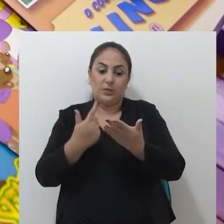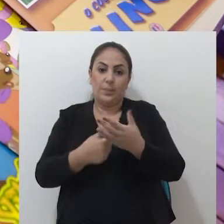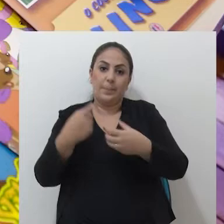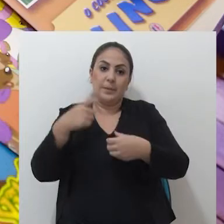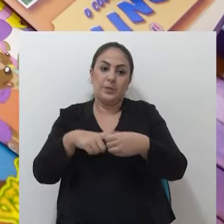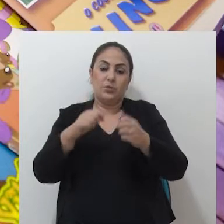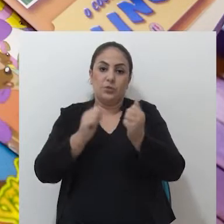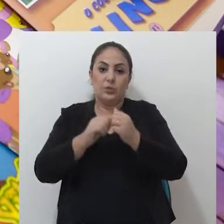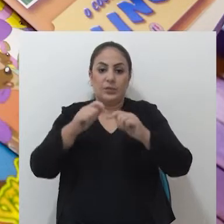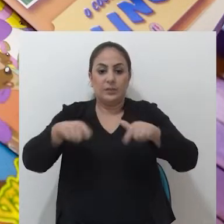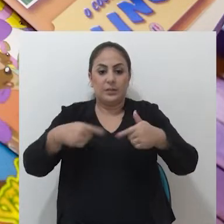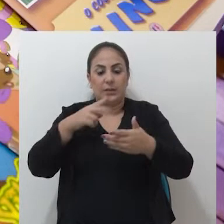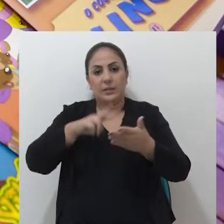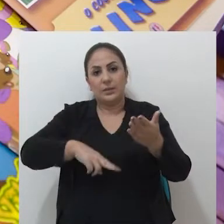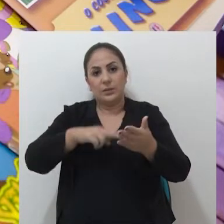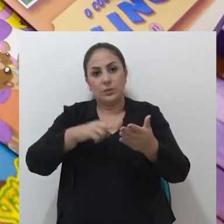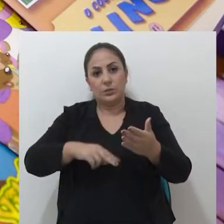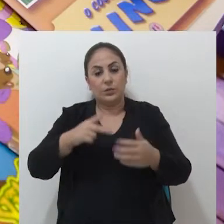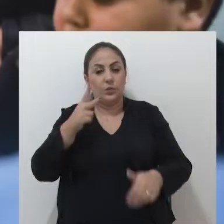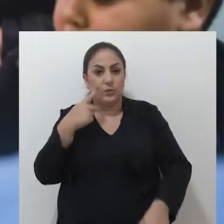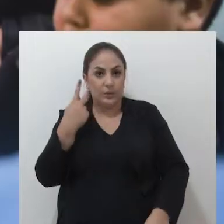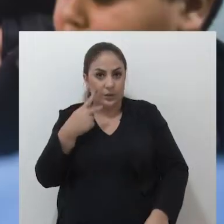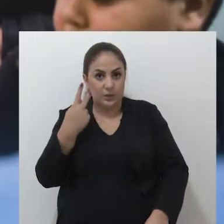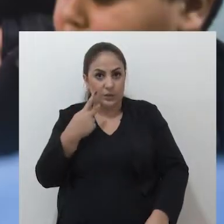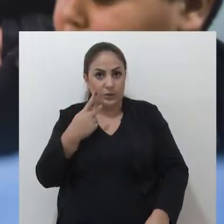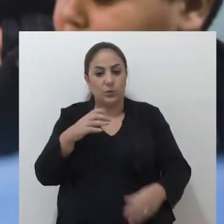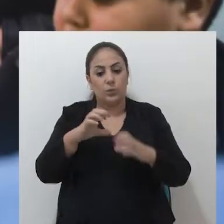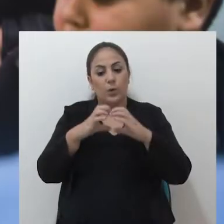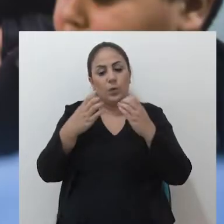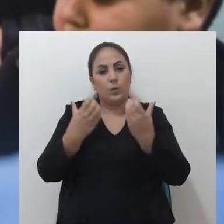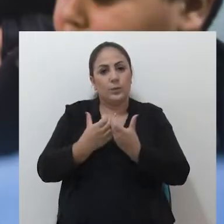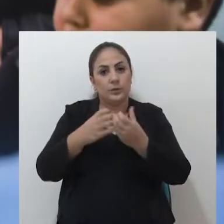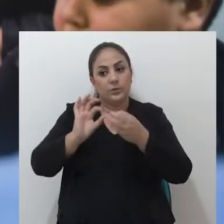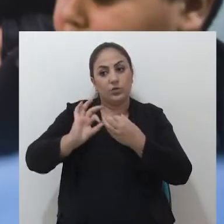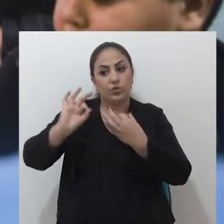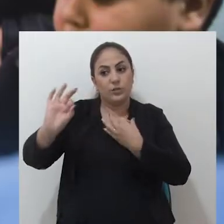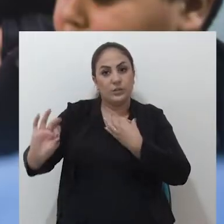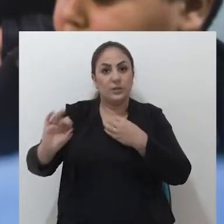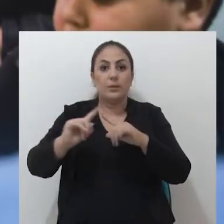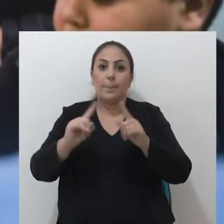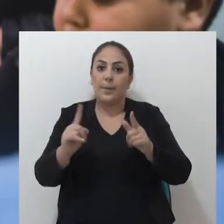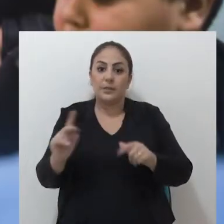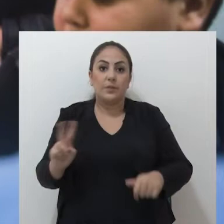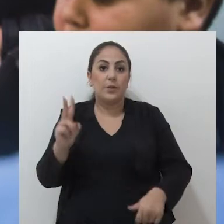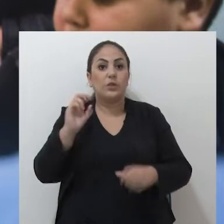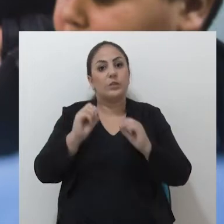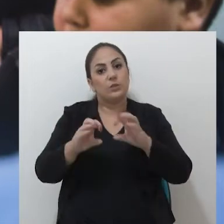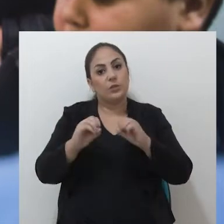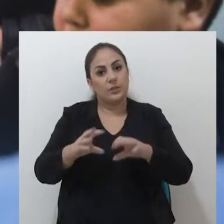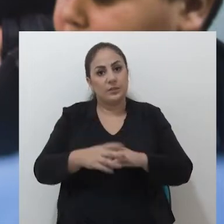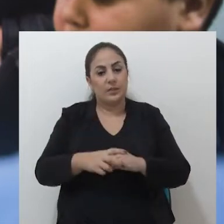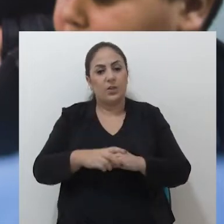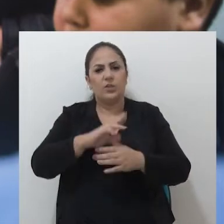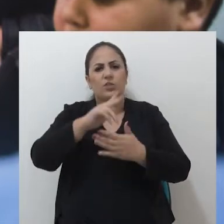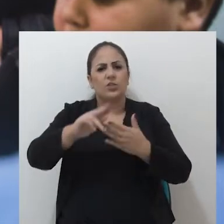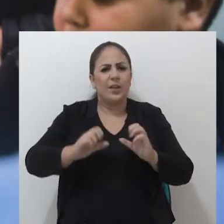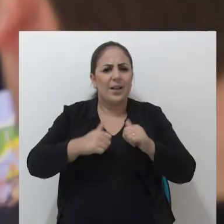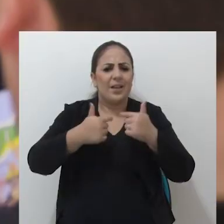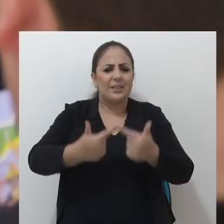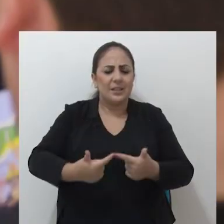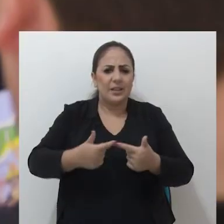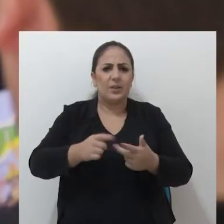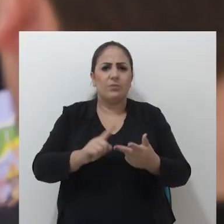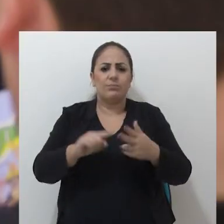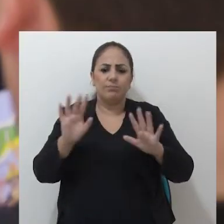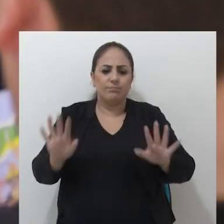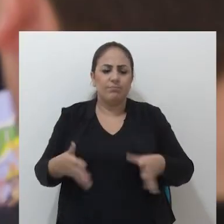livros, em parceria com o gabinete do vereador, numa comunidade distante, mas que valoriza a educação, com